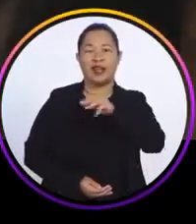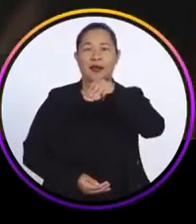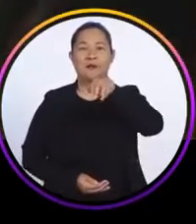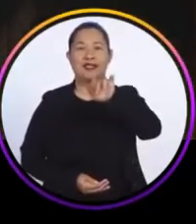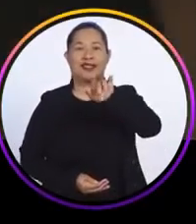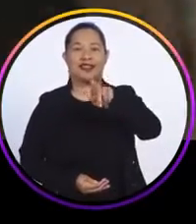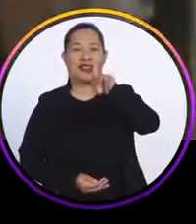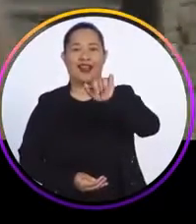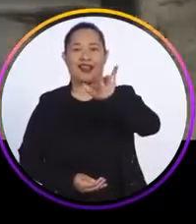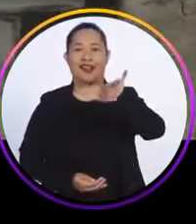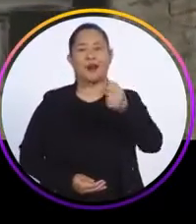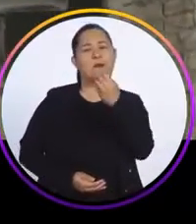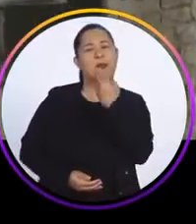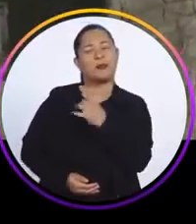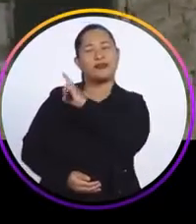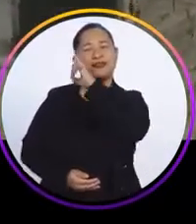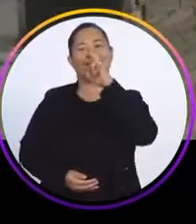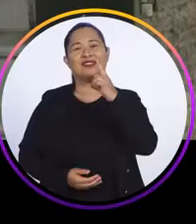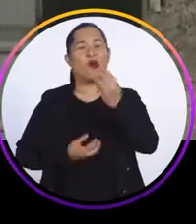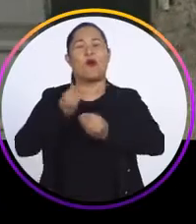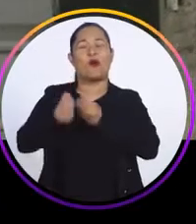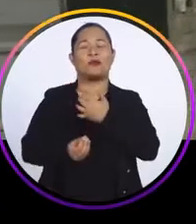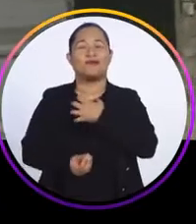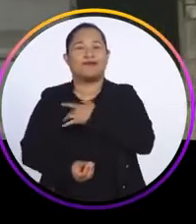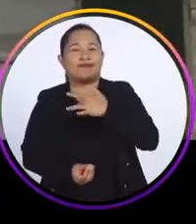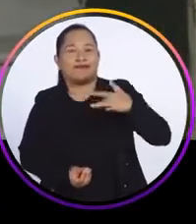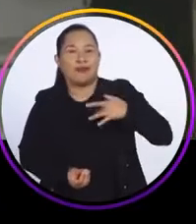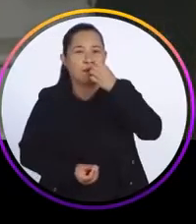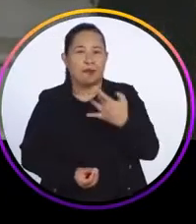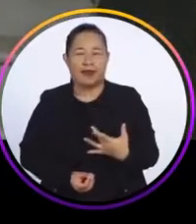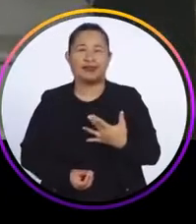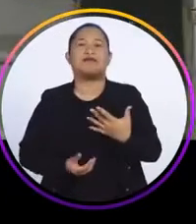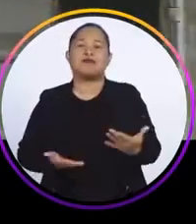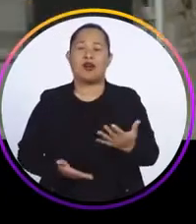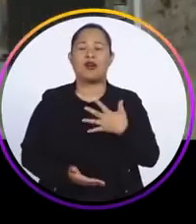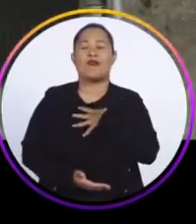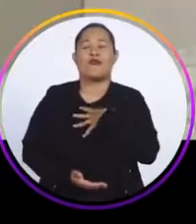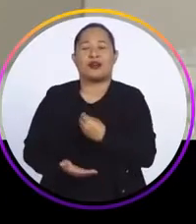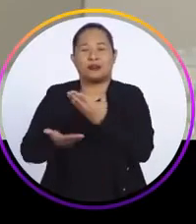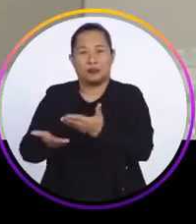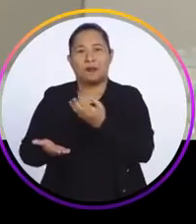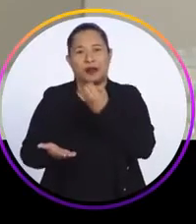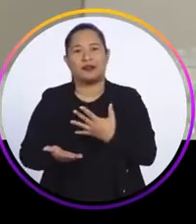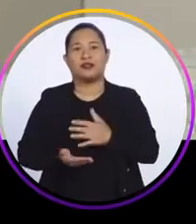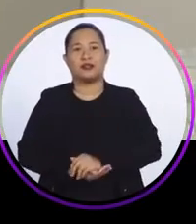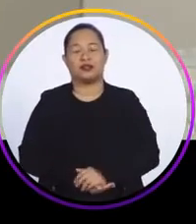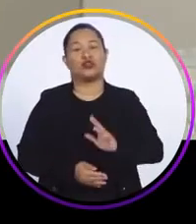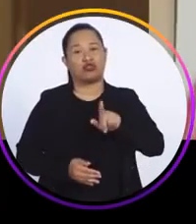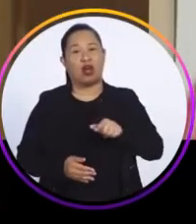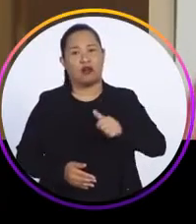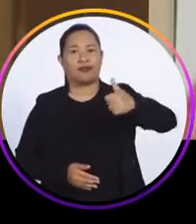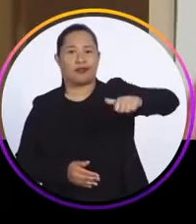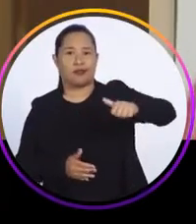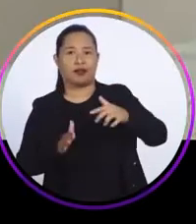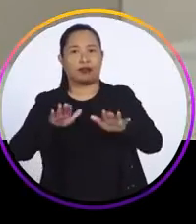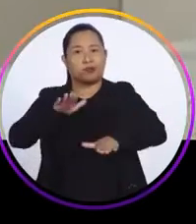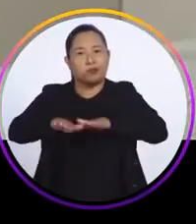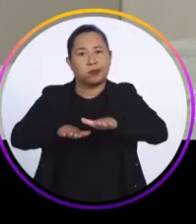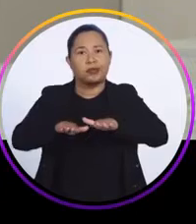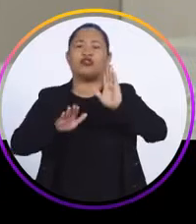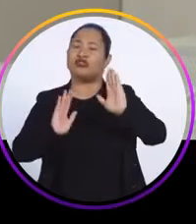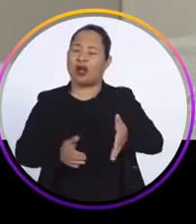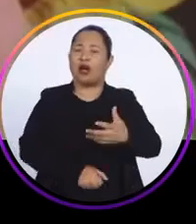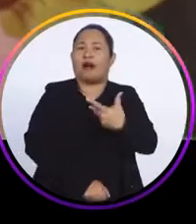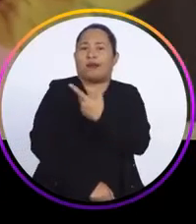Ei, Micaele. Bom dia. Bom dia, querida. Como é que você tá? Eu bem. E você? E essa pequena? Tu voltasse pro teste do pezinho? Já fiz lá.